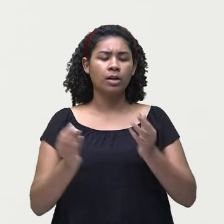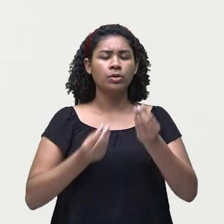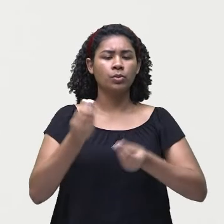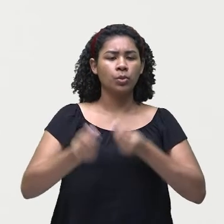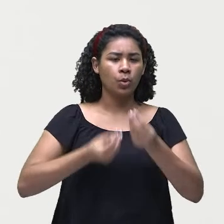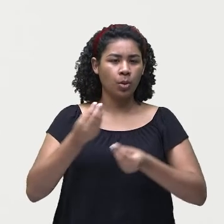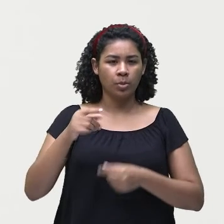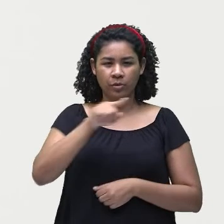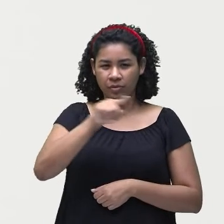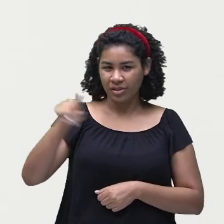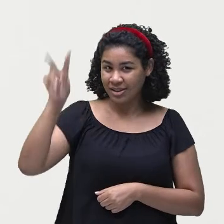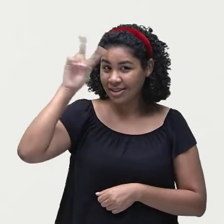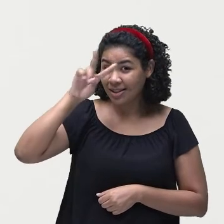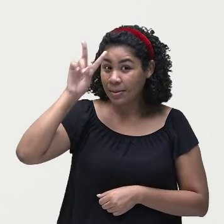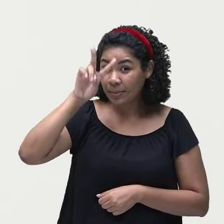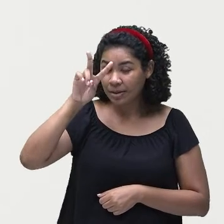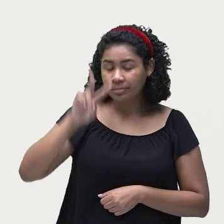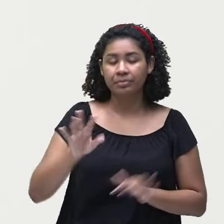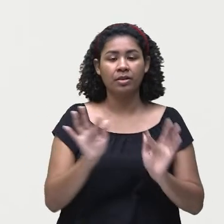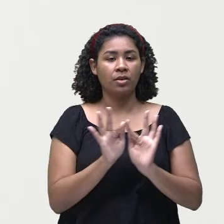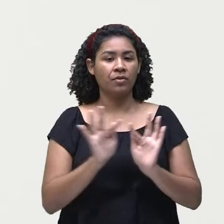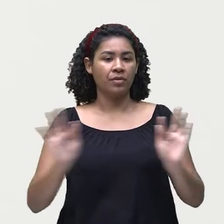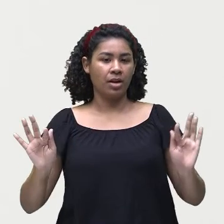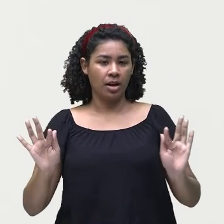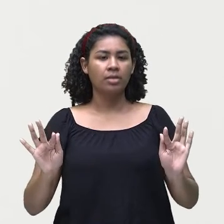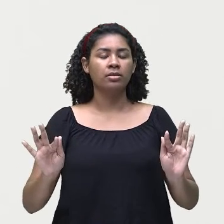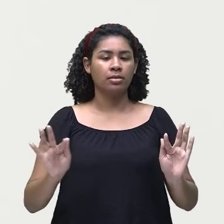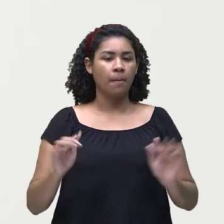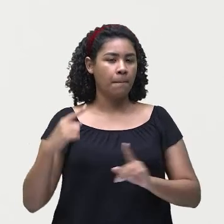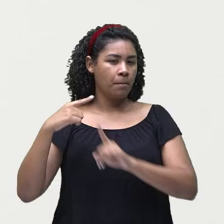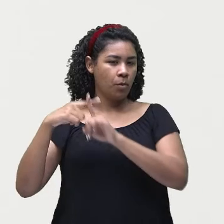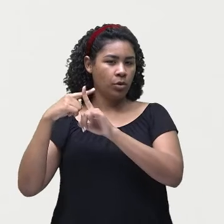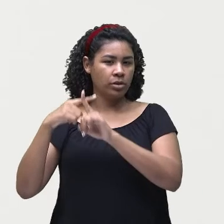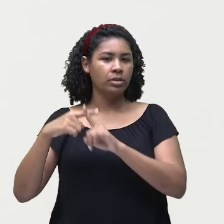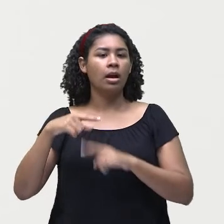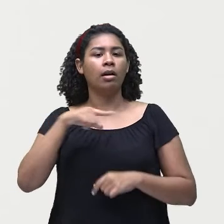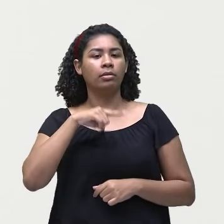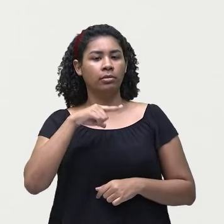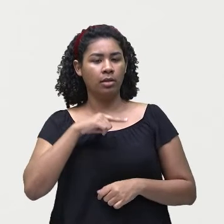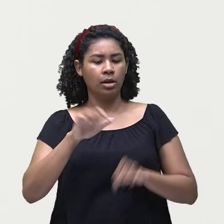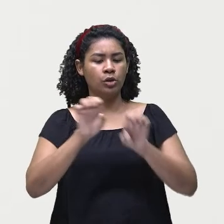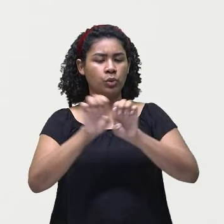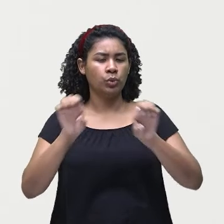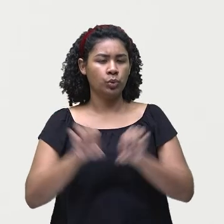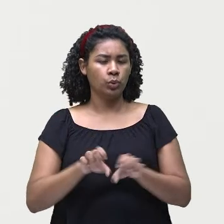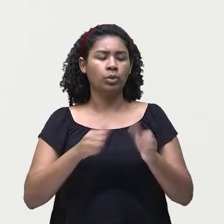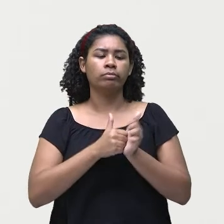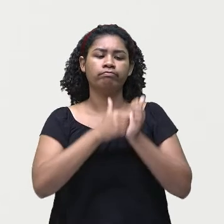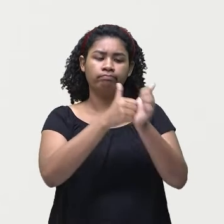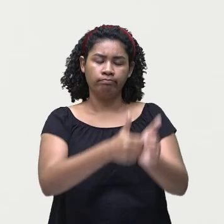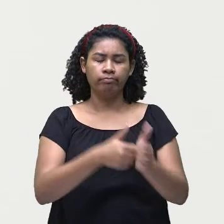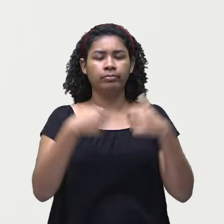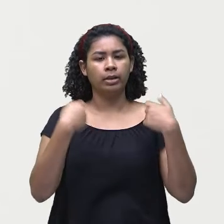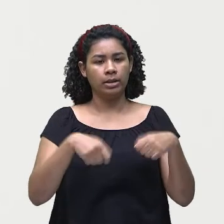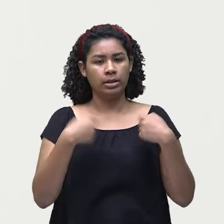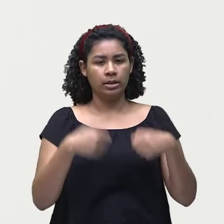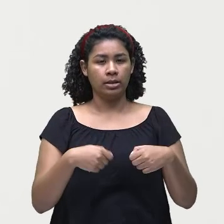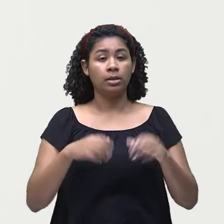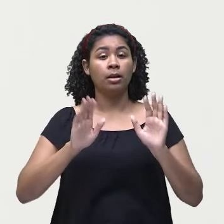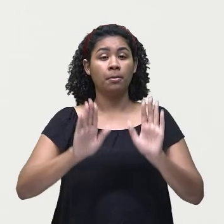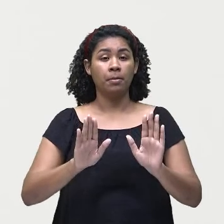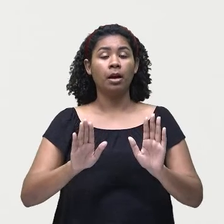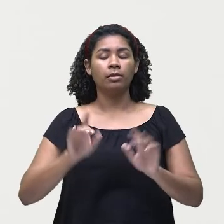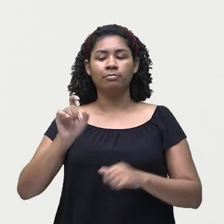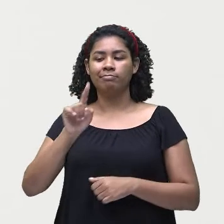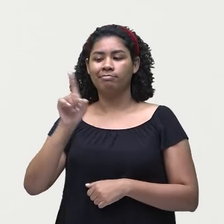lembram, né? Na frase afirmativa, a gente tem uma estrutura a seguir e na frase